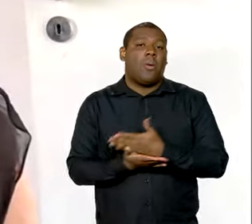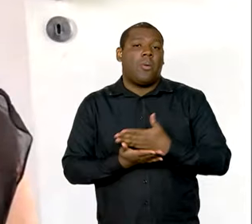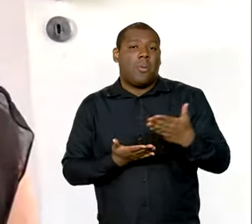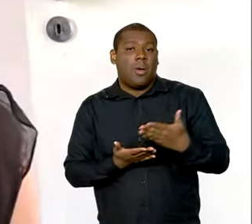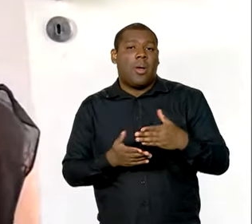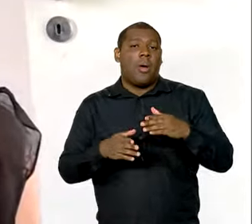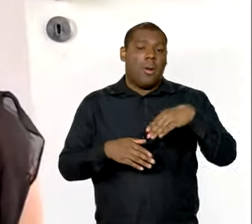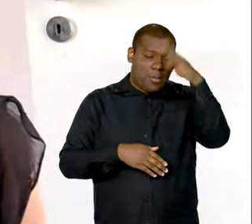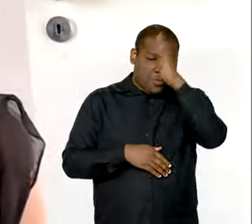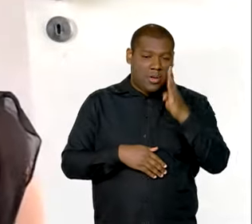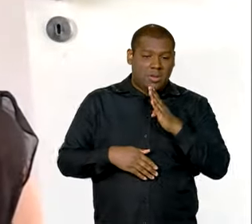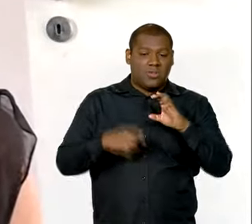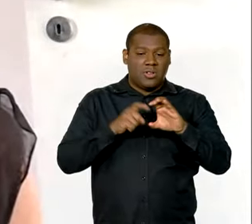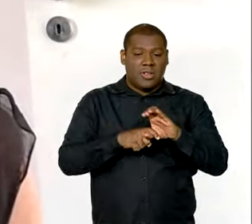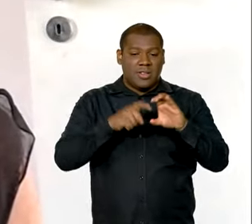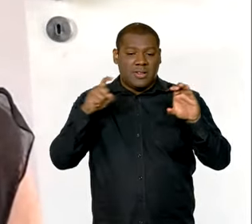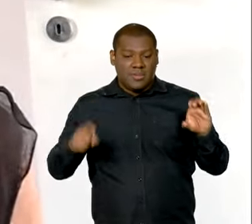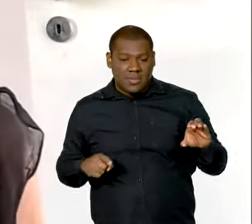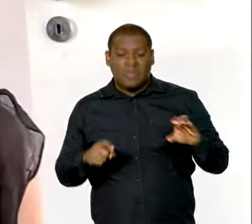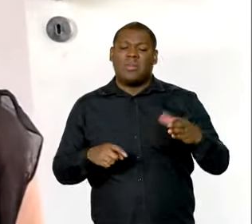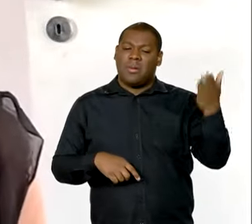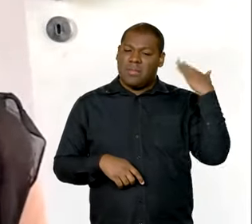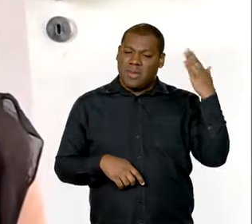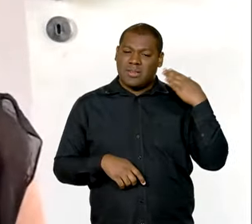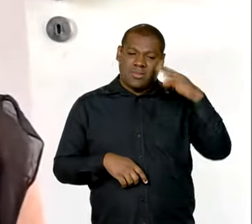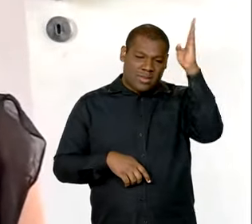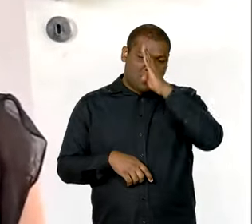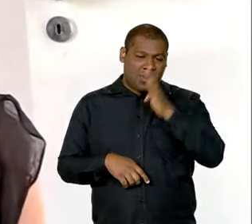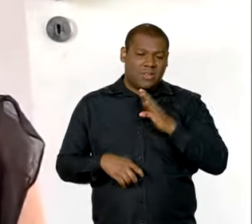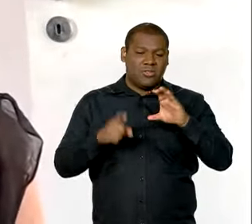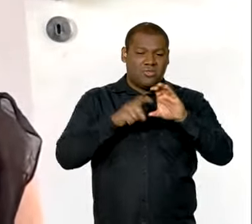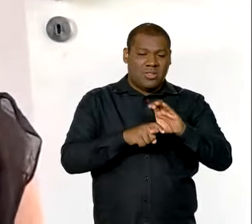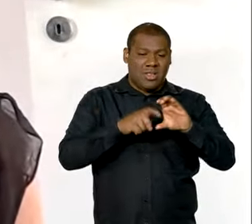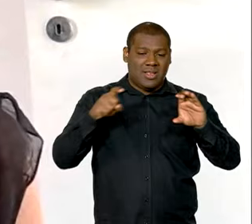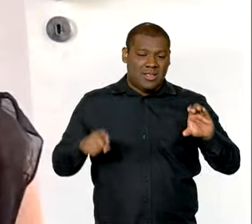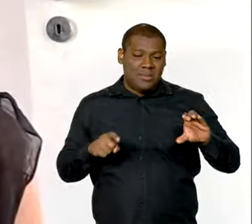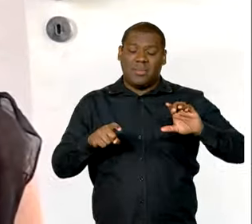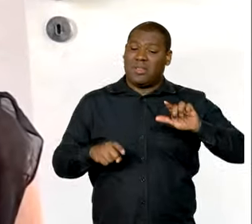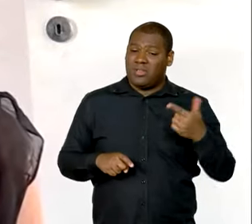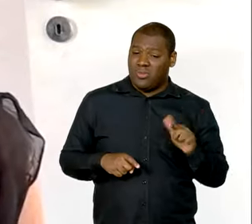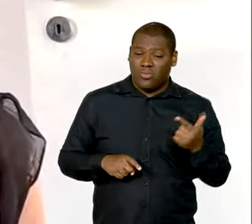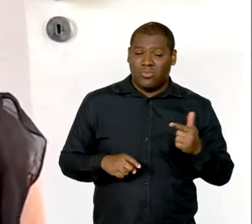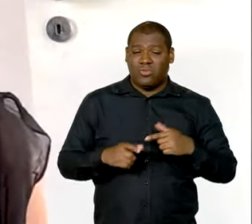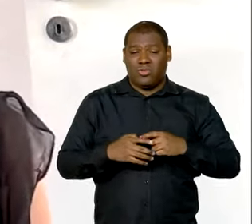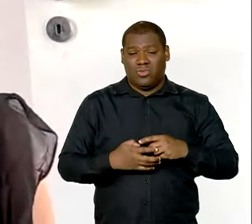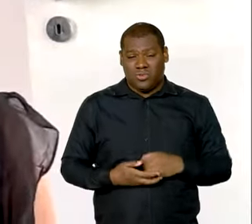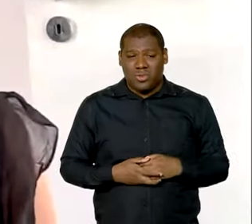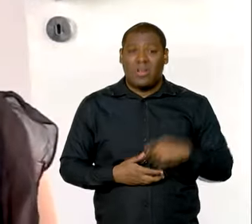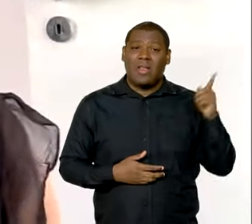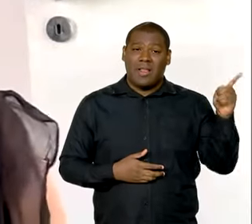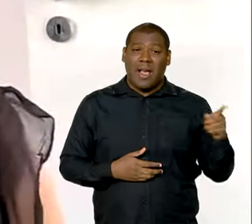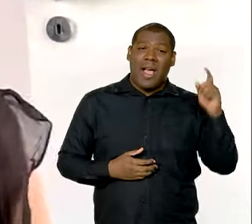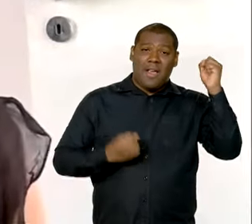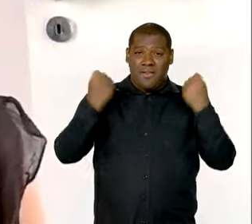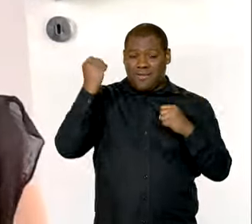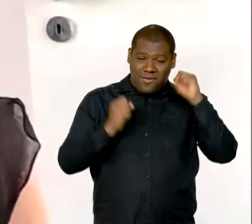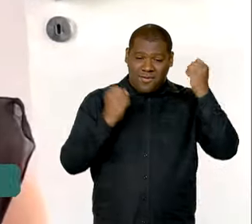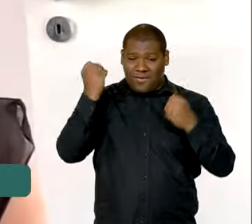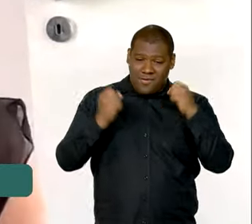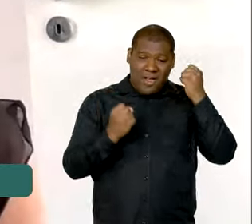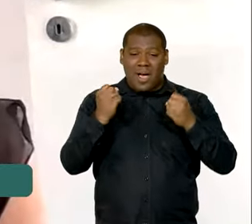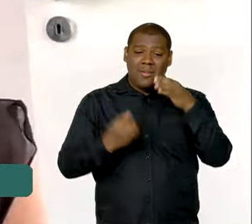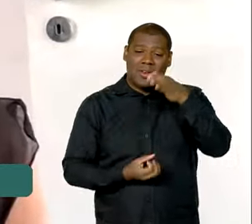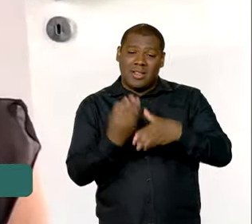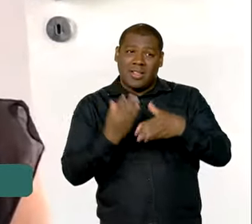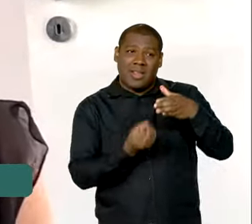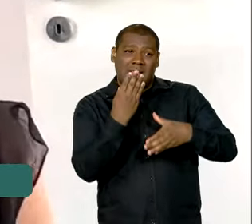independência que o Brasil nunca teve, que poucos países do mundo têm, são poucas as fábricas desse tipo